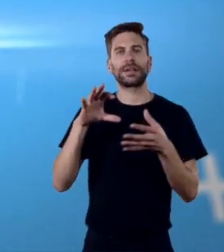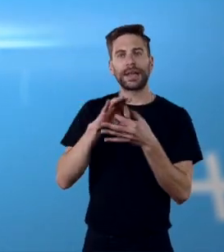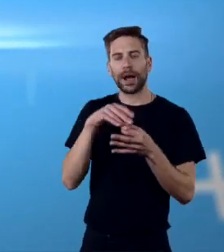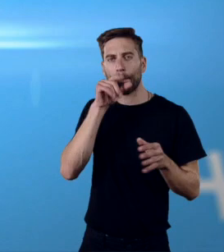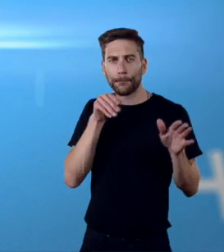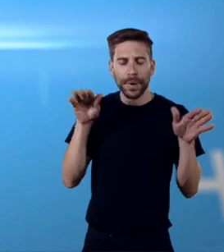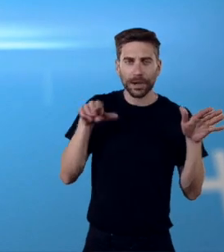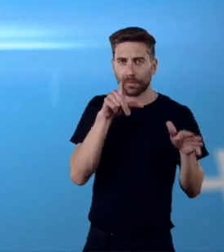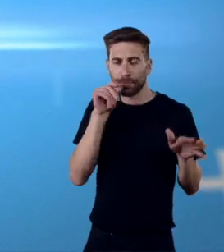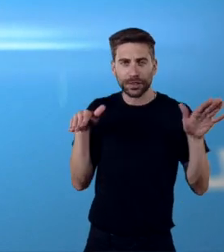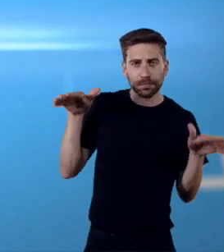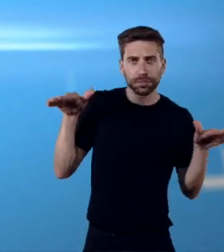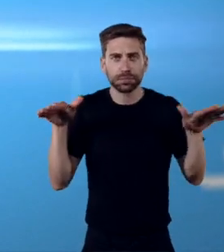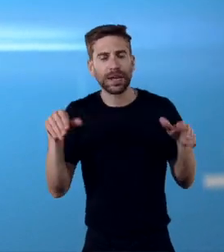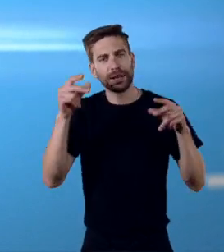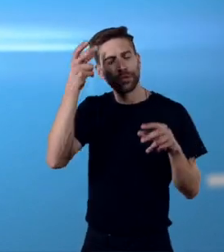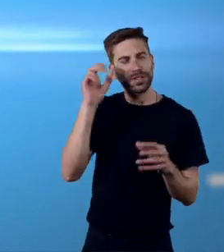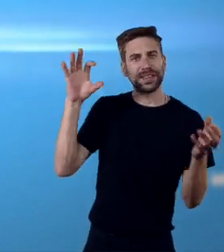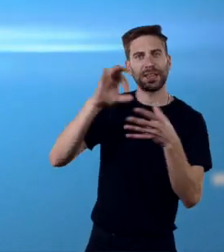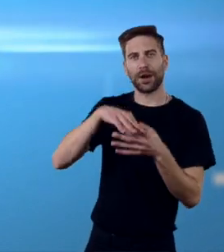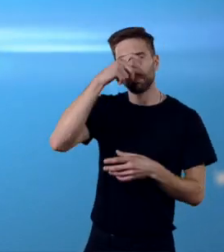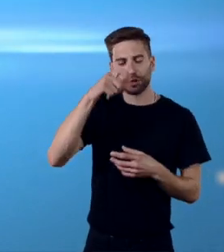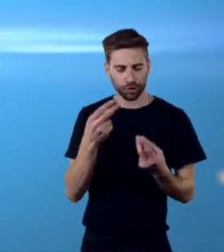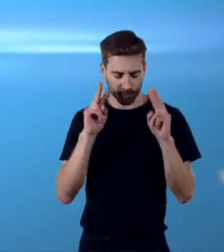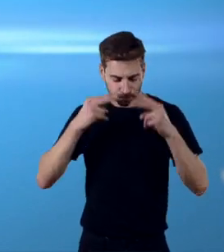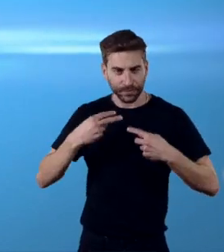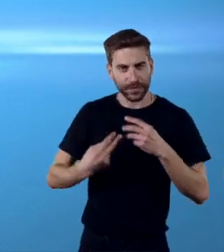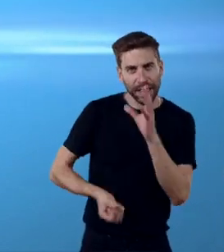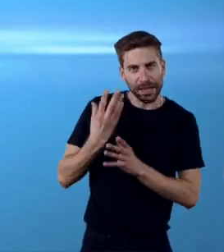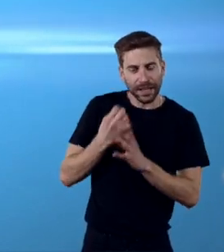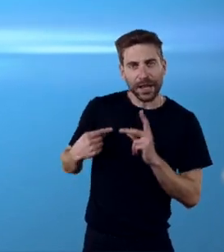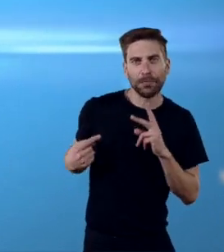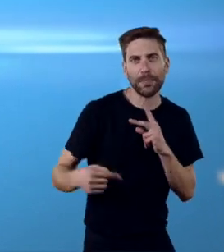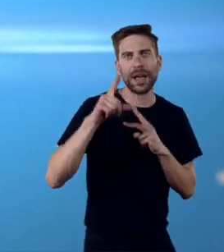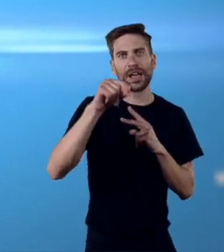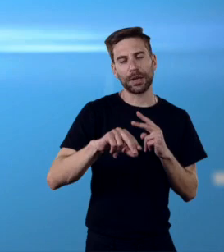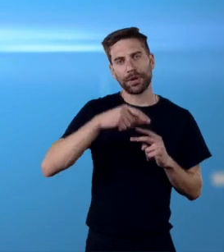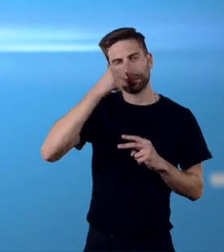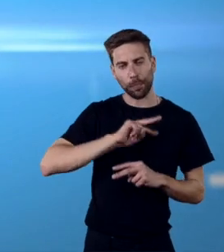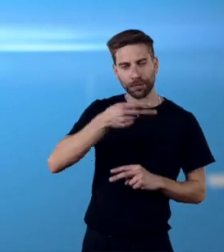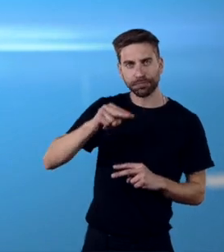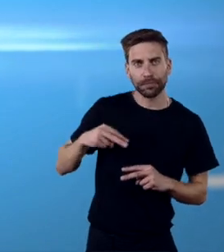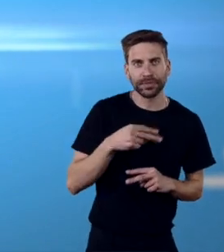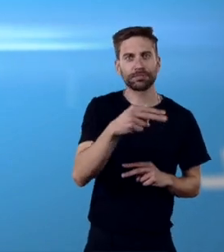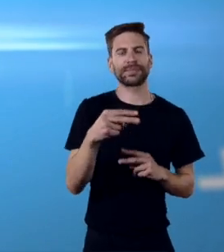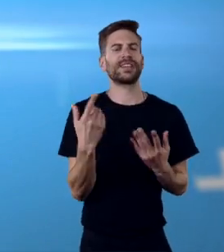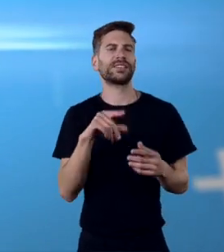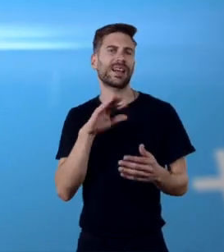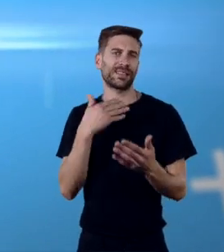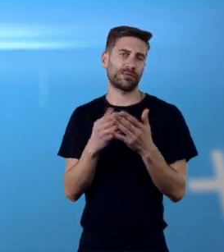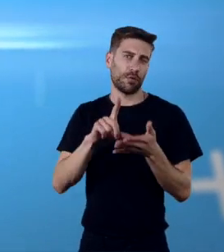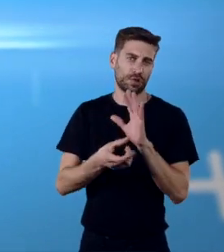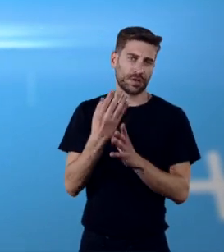autoconstrução permanente do indivíduo. O projeto foi construído a partir de histórias de migração e cresceu das ideias e